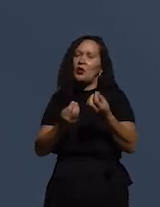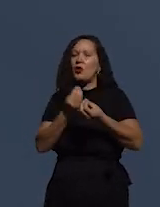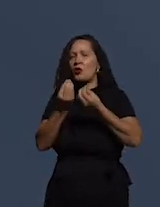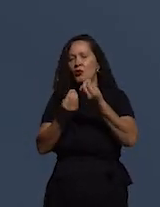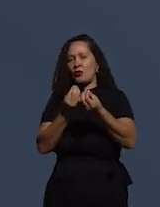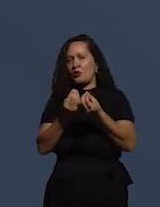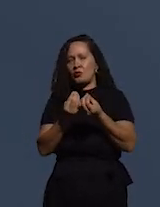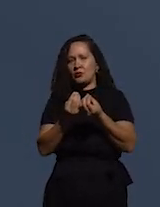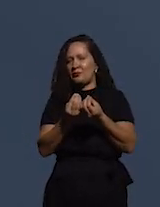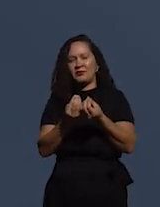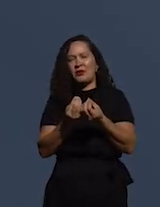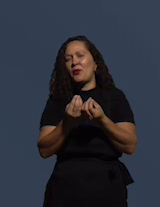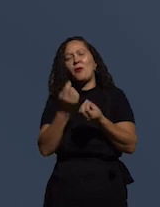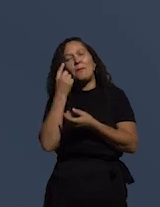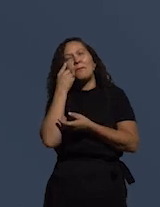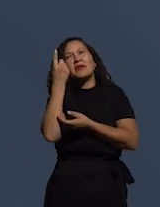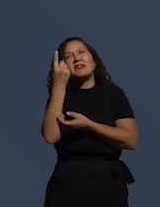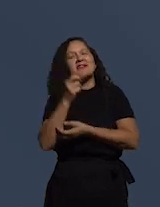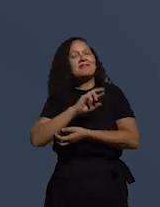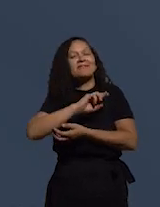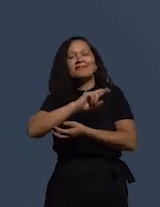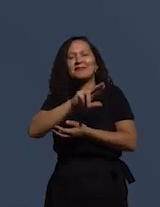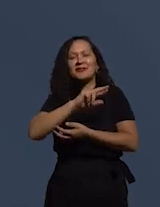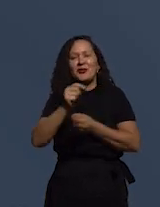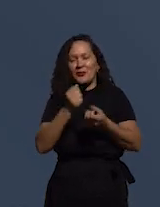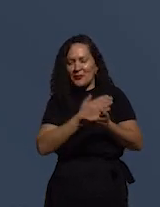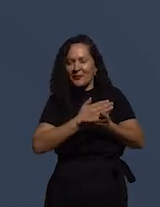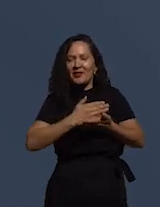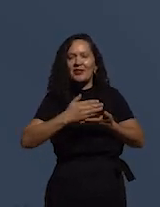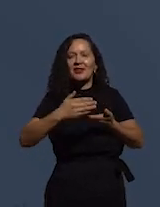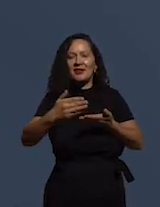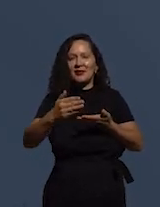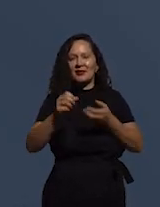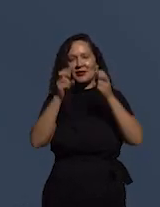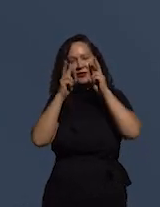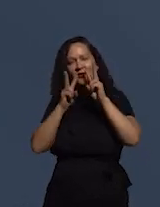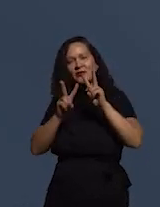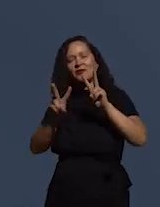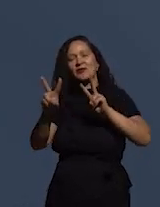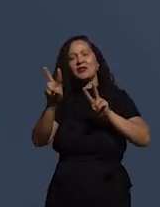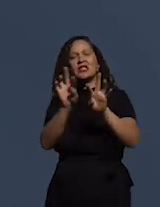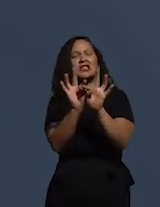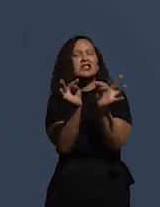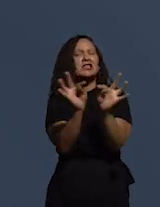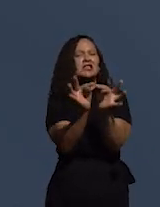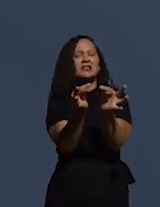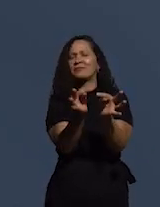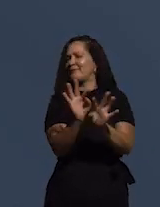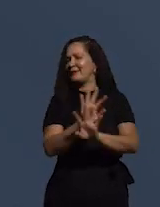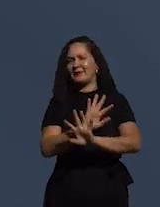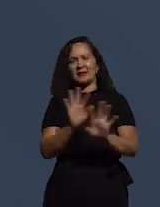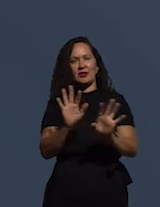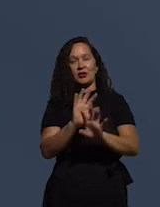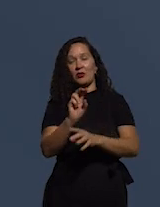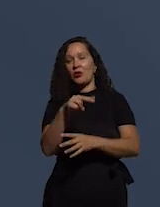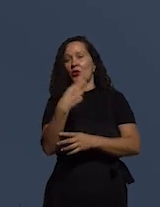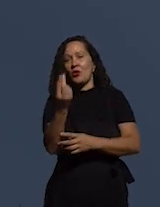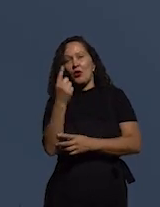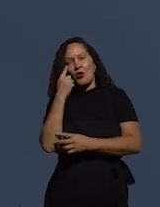não há como pensá-la a partir de visões simplistas ou vieses